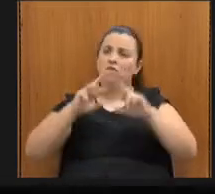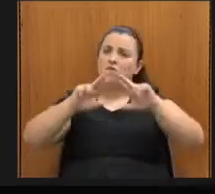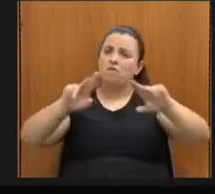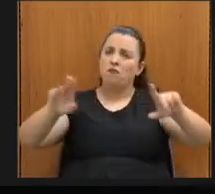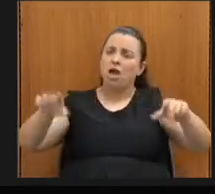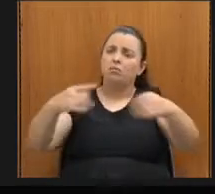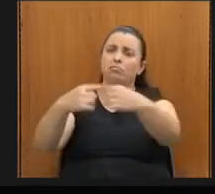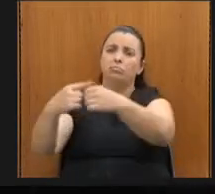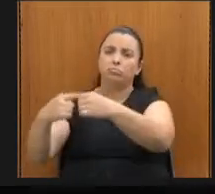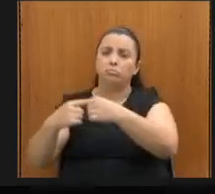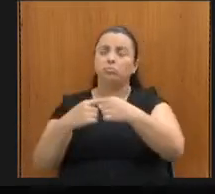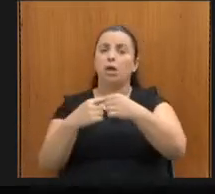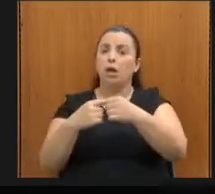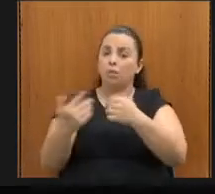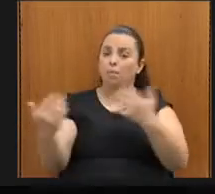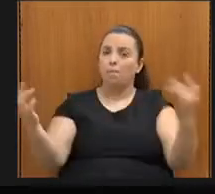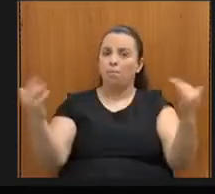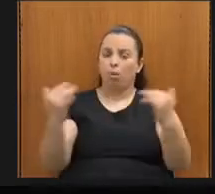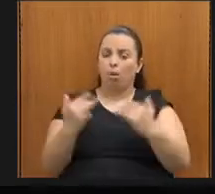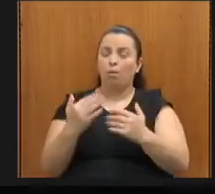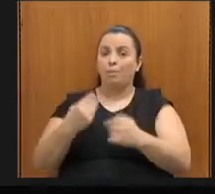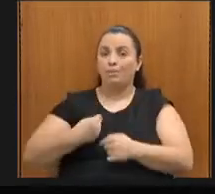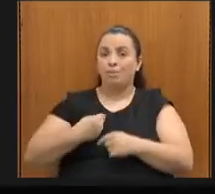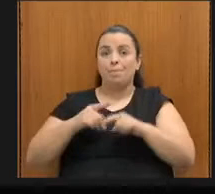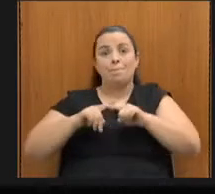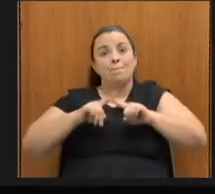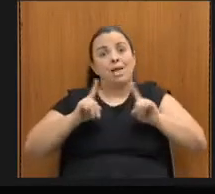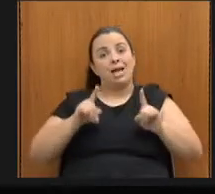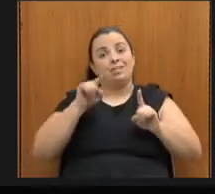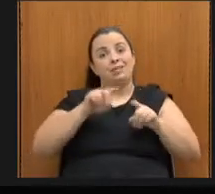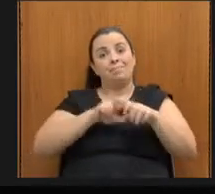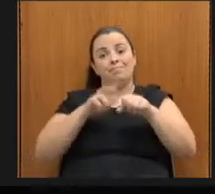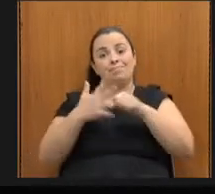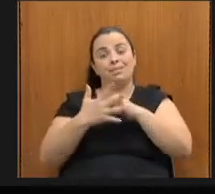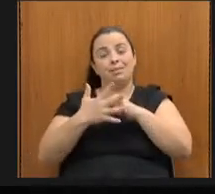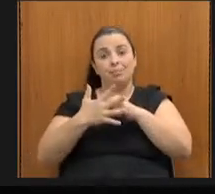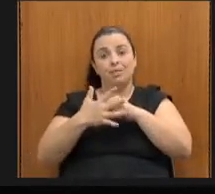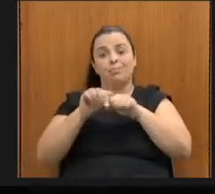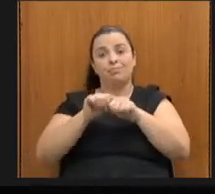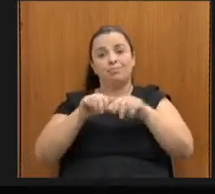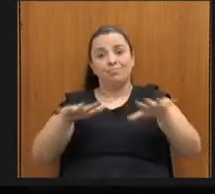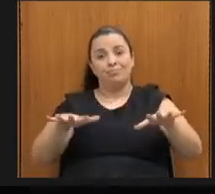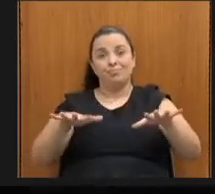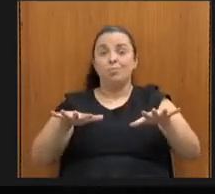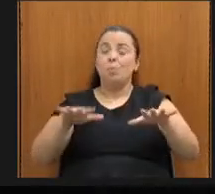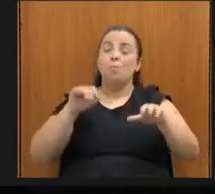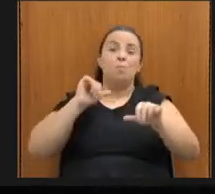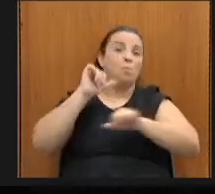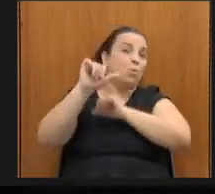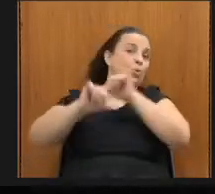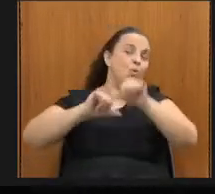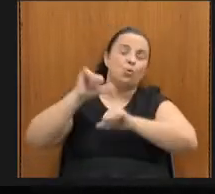muitas coisas e, graças a Deus, com muito empenho do Compede, trabalho